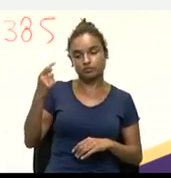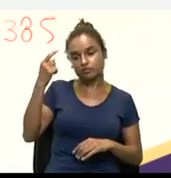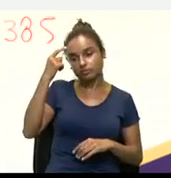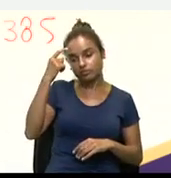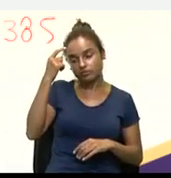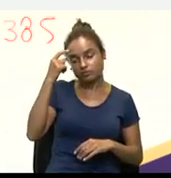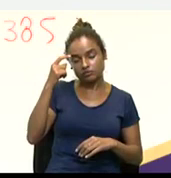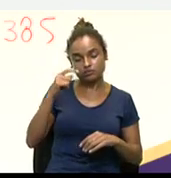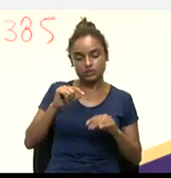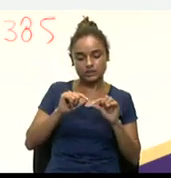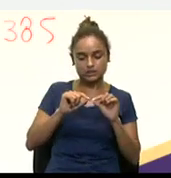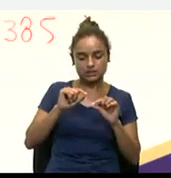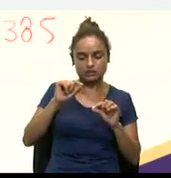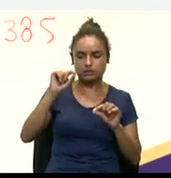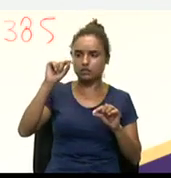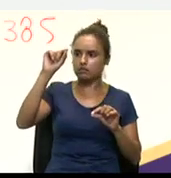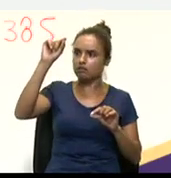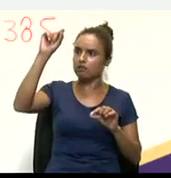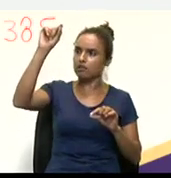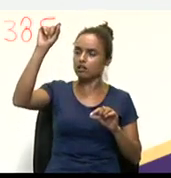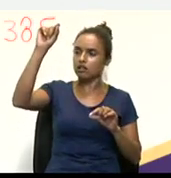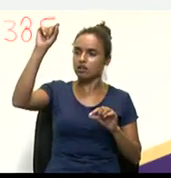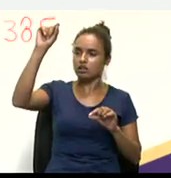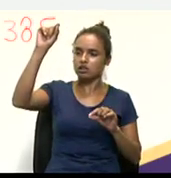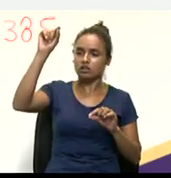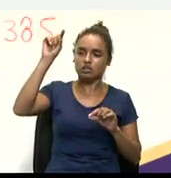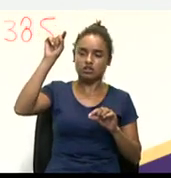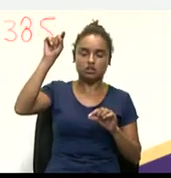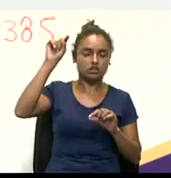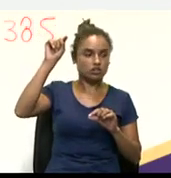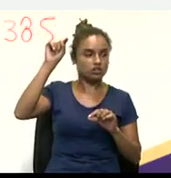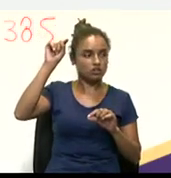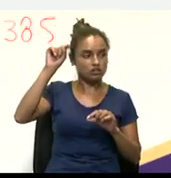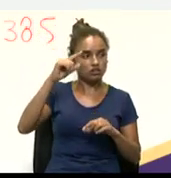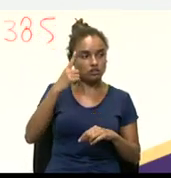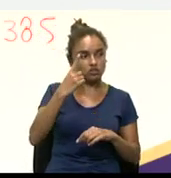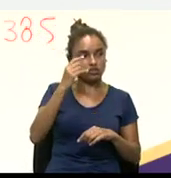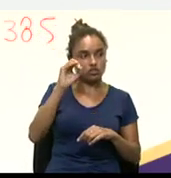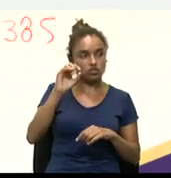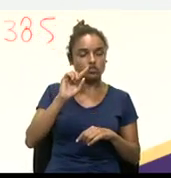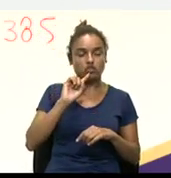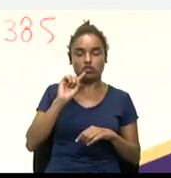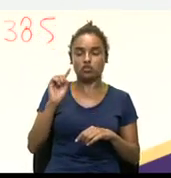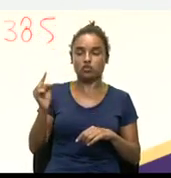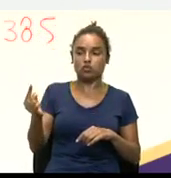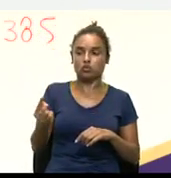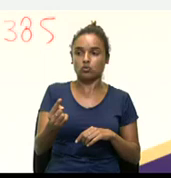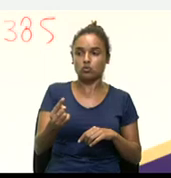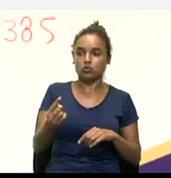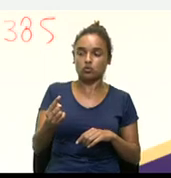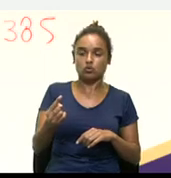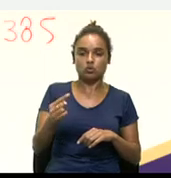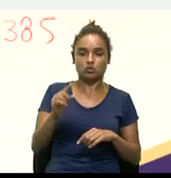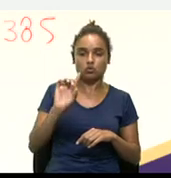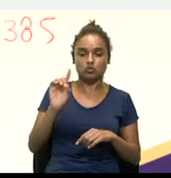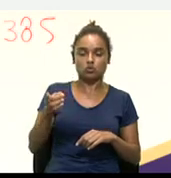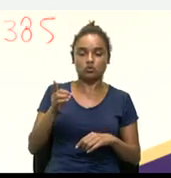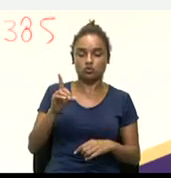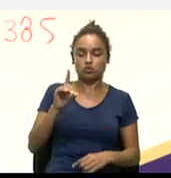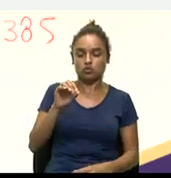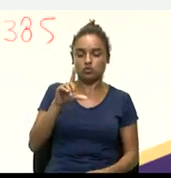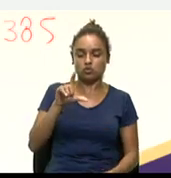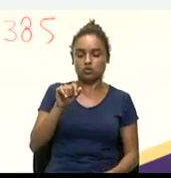na alta, aqui valia 10 mil dólares,